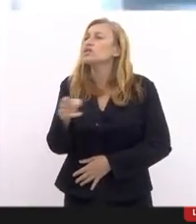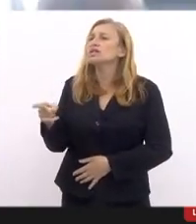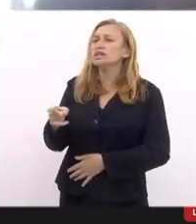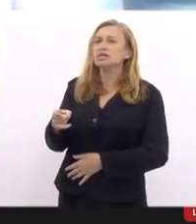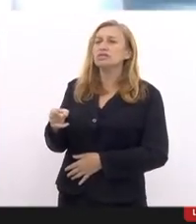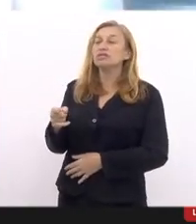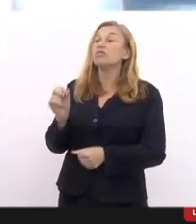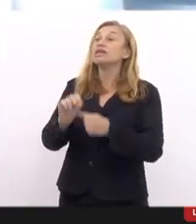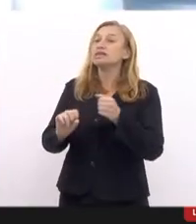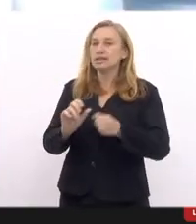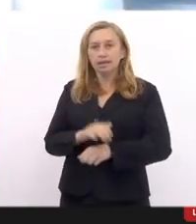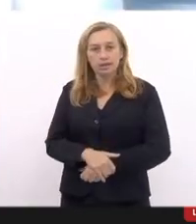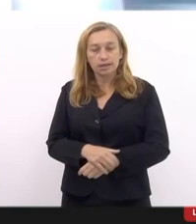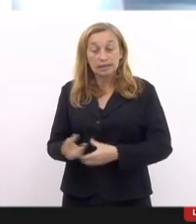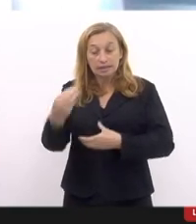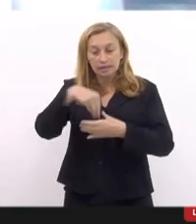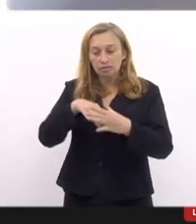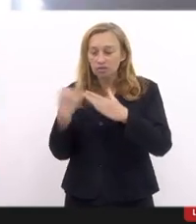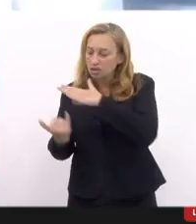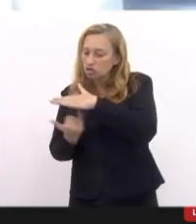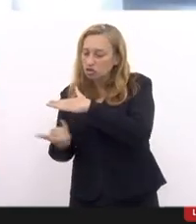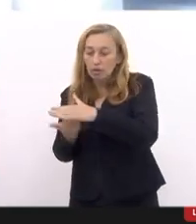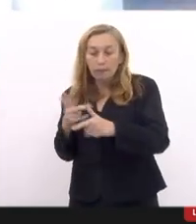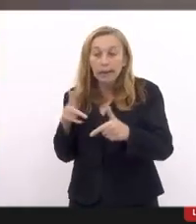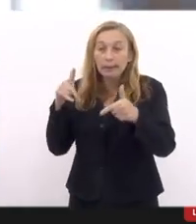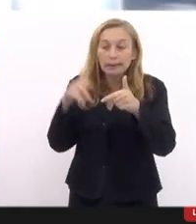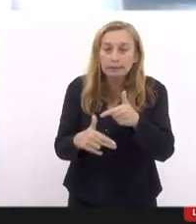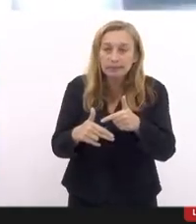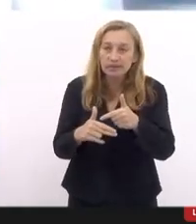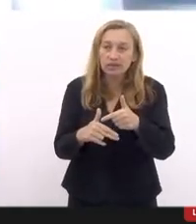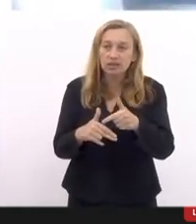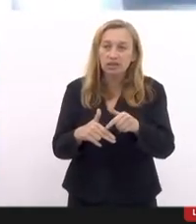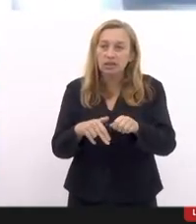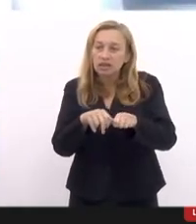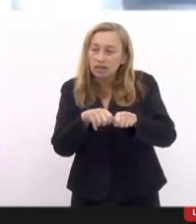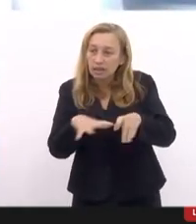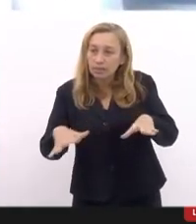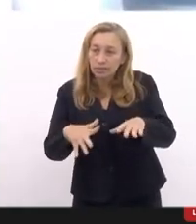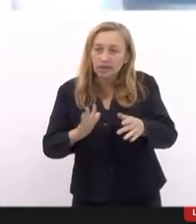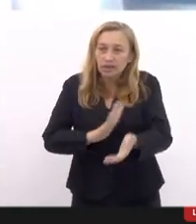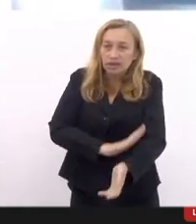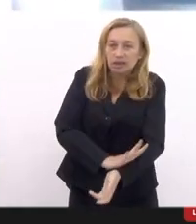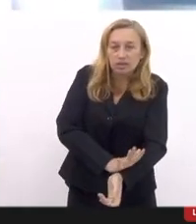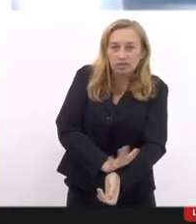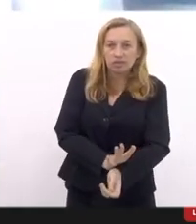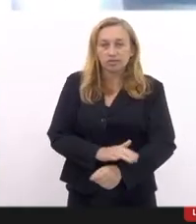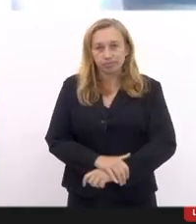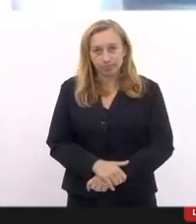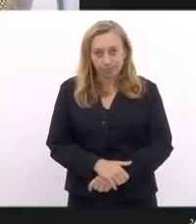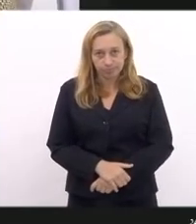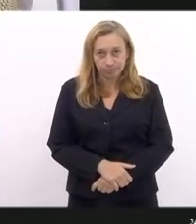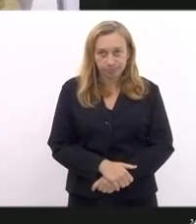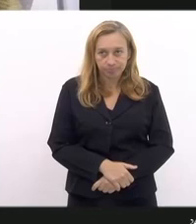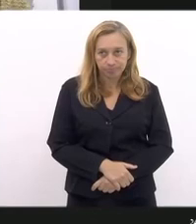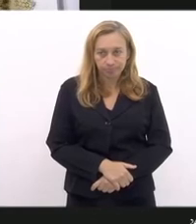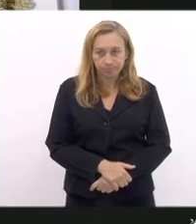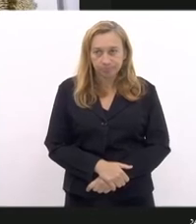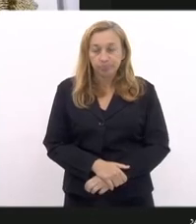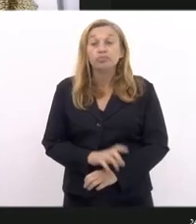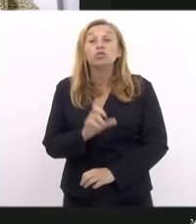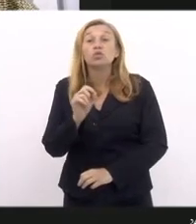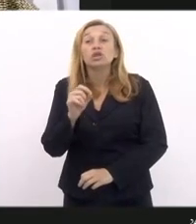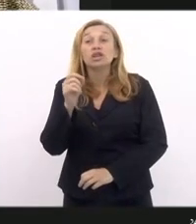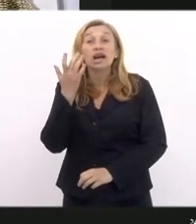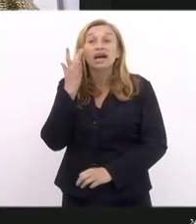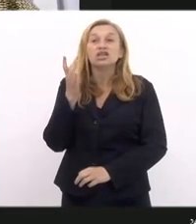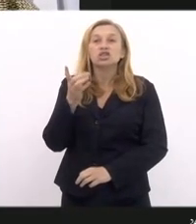fazer nas vossas instituições para impedir que se perpetue o racismo estrutural? O que você acha dessa